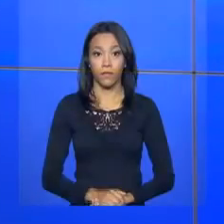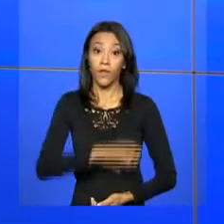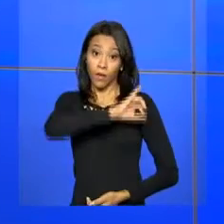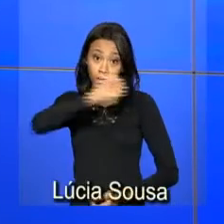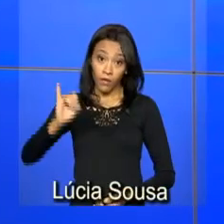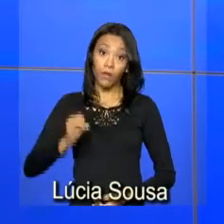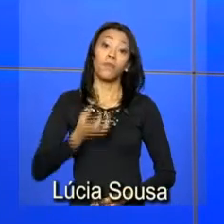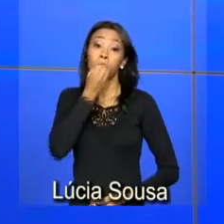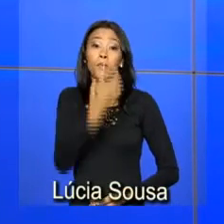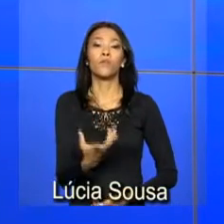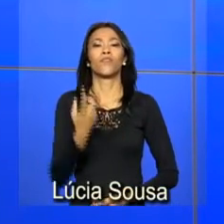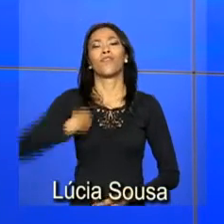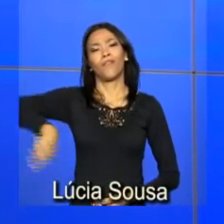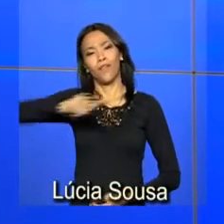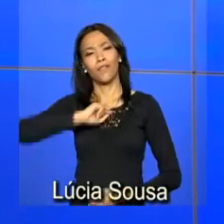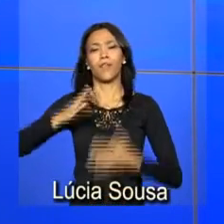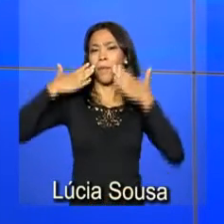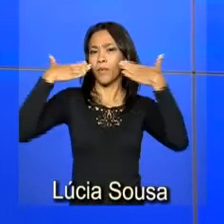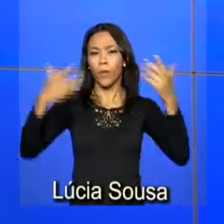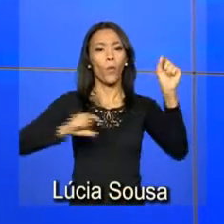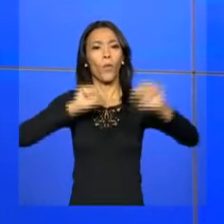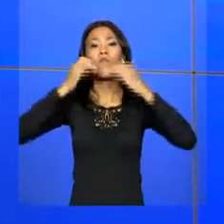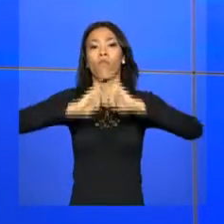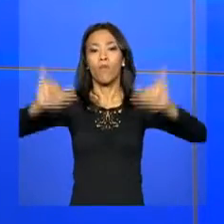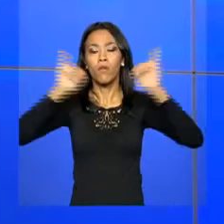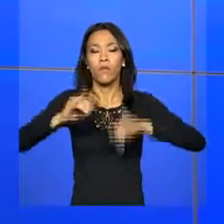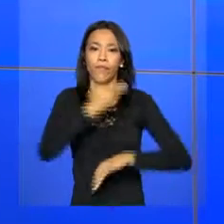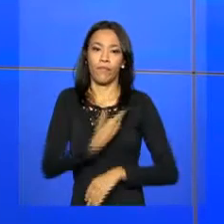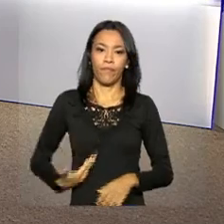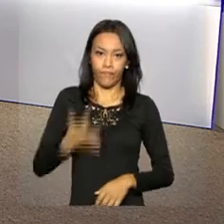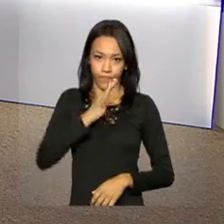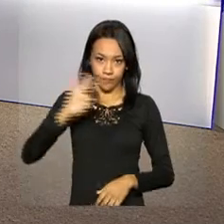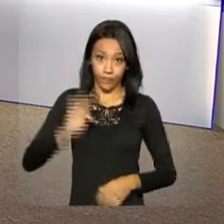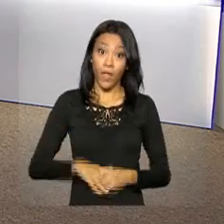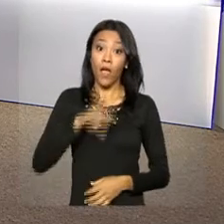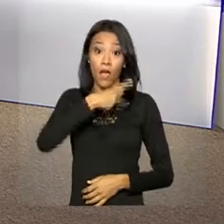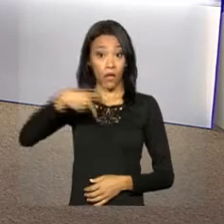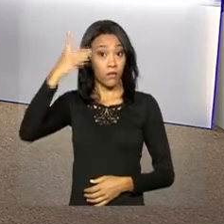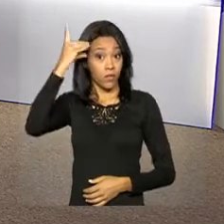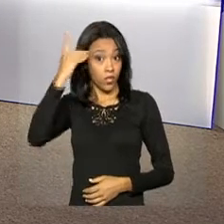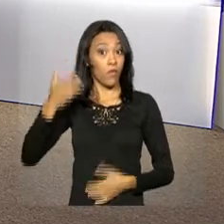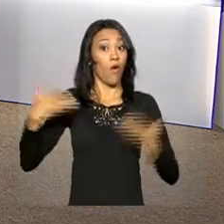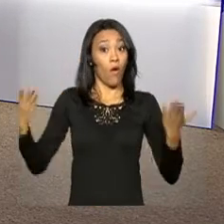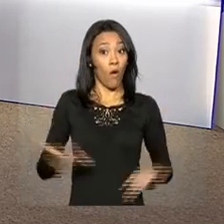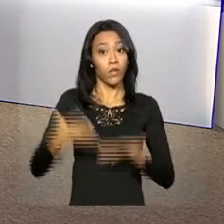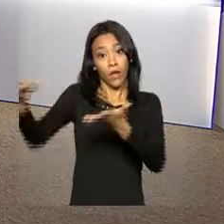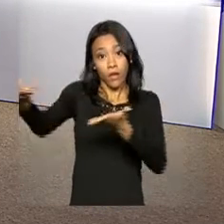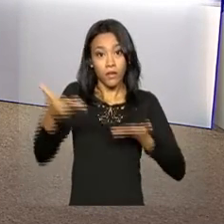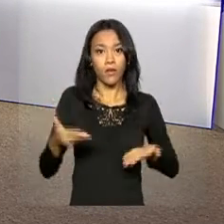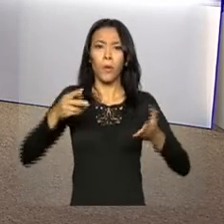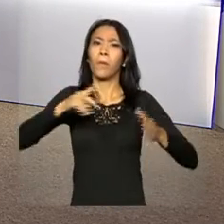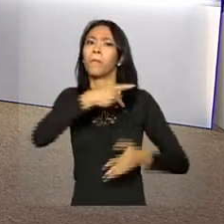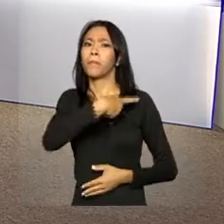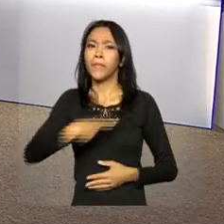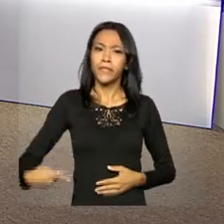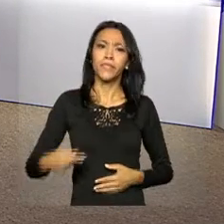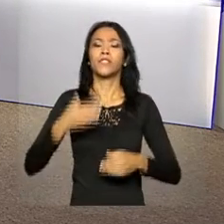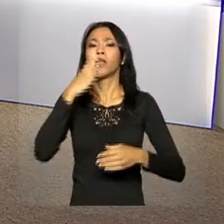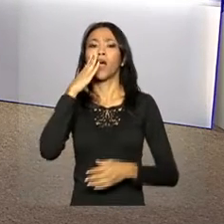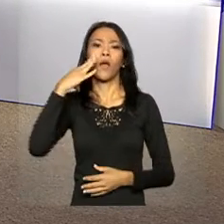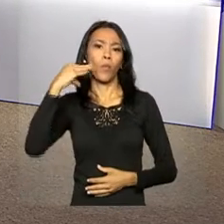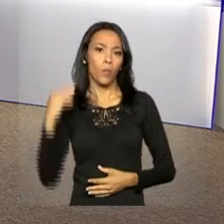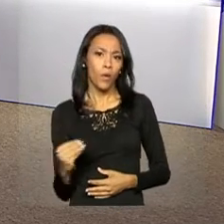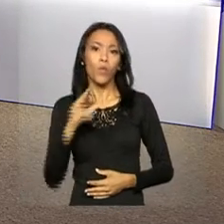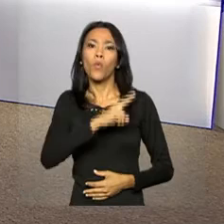Olá, bom dia. Estamos no ar com as informações do governo federal. A presidenta Dilma Rousseff recebe hoje o presidente da Bulgária,